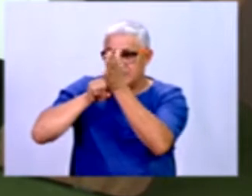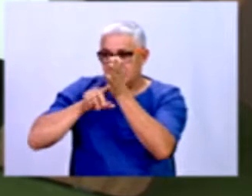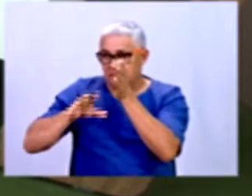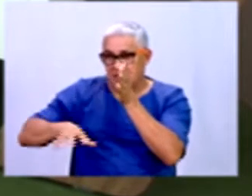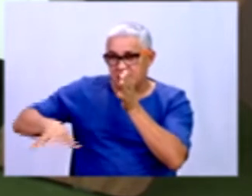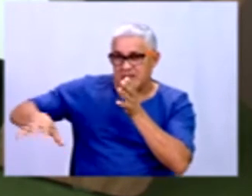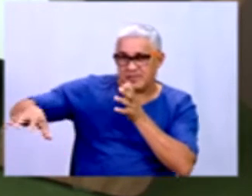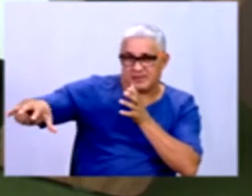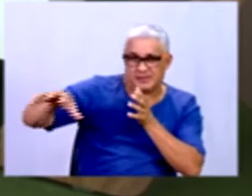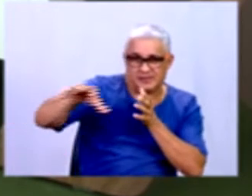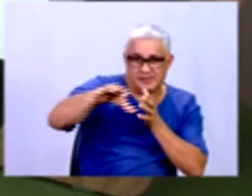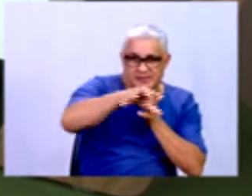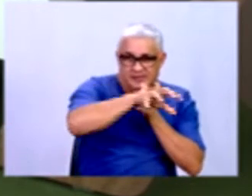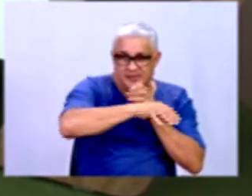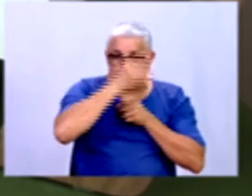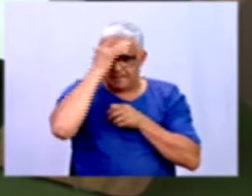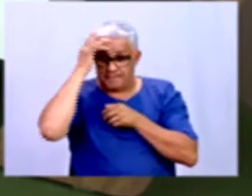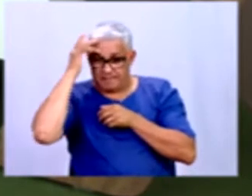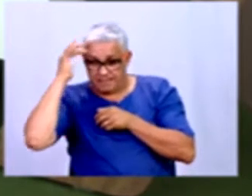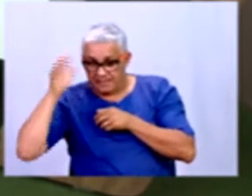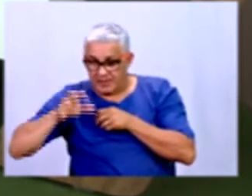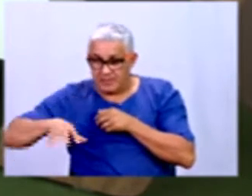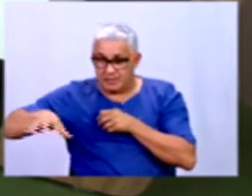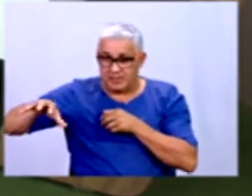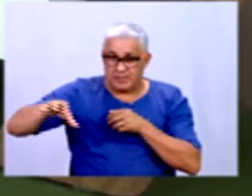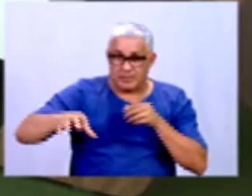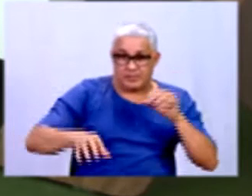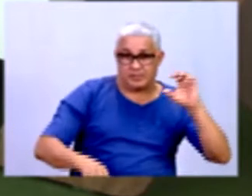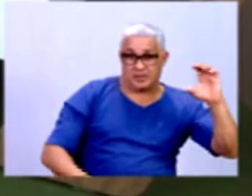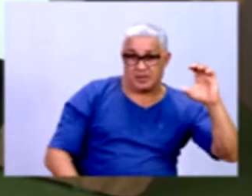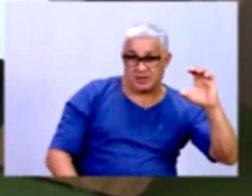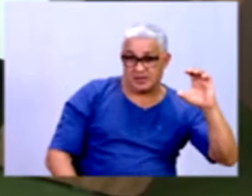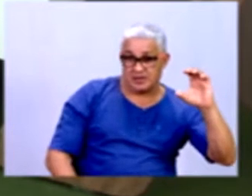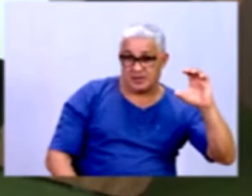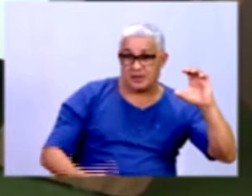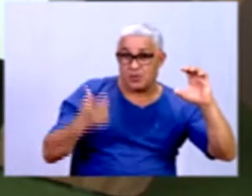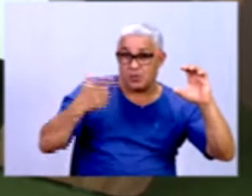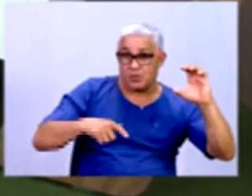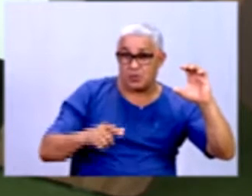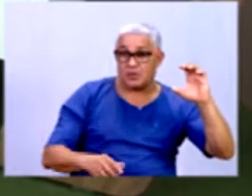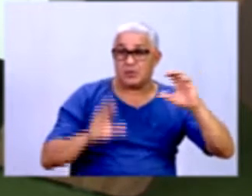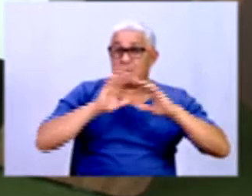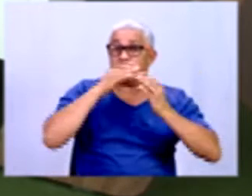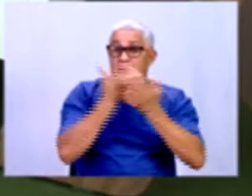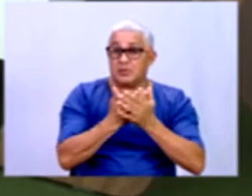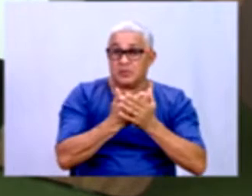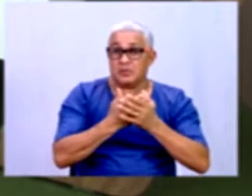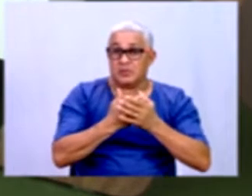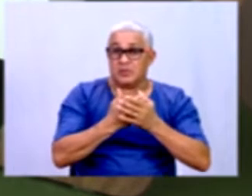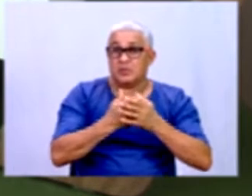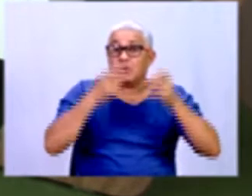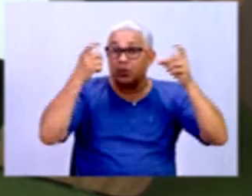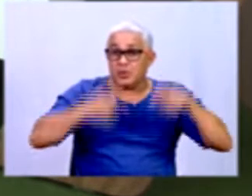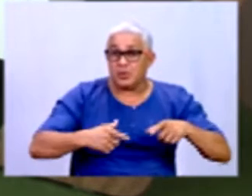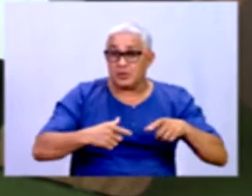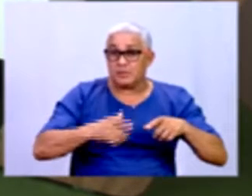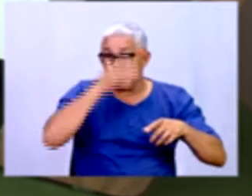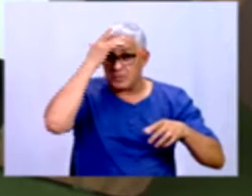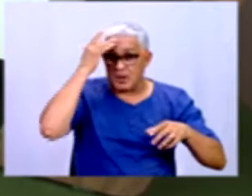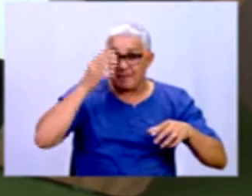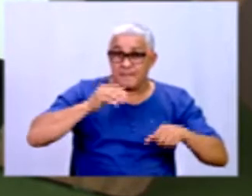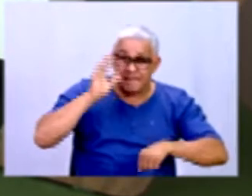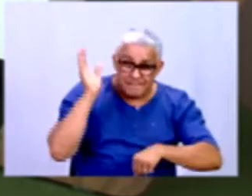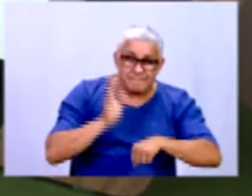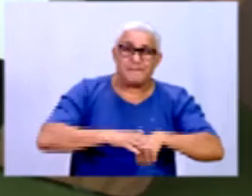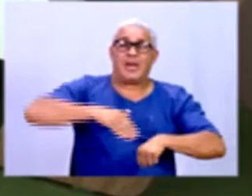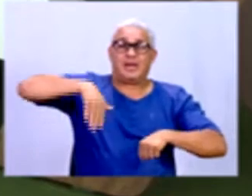onde está a maior concentração da classe C. Onde a gente vai colocar essa escola? Onde tiver a maior concentração da classe C. Lógico. Olha,